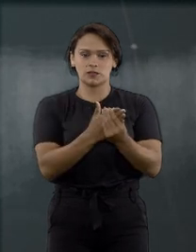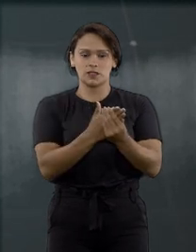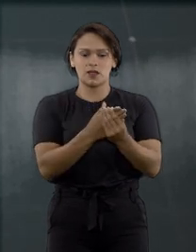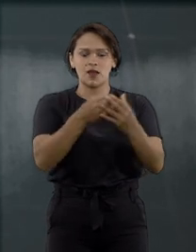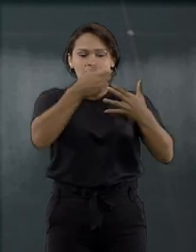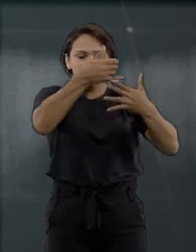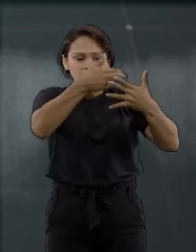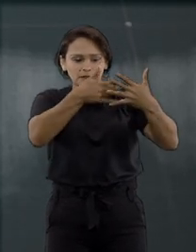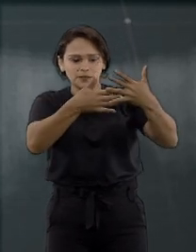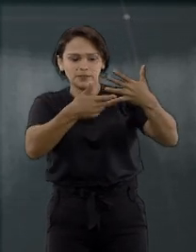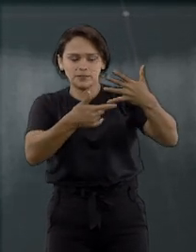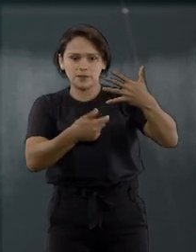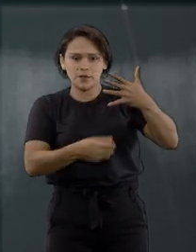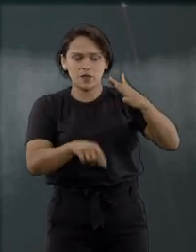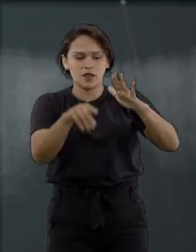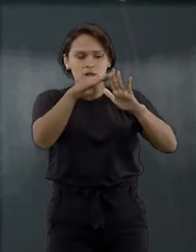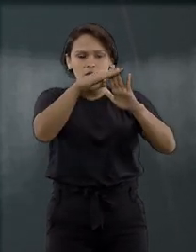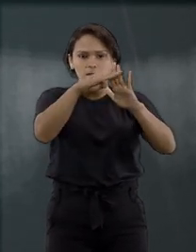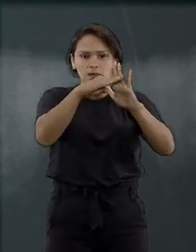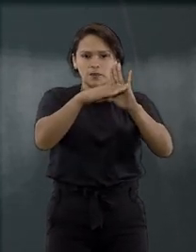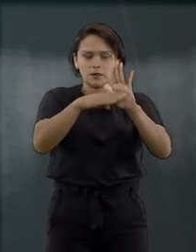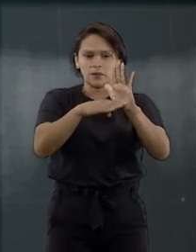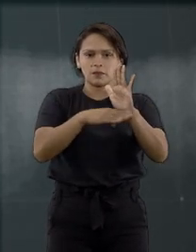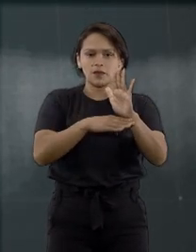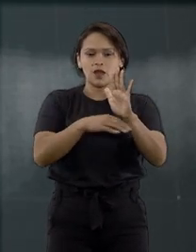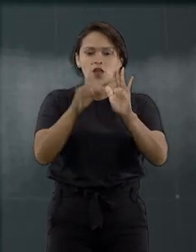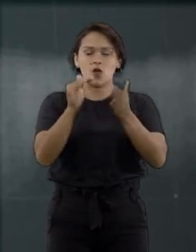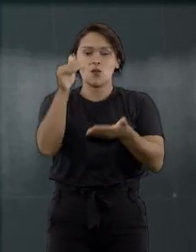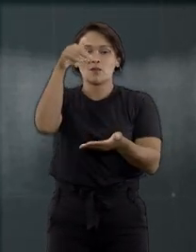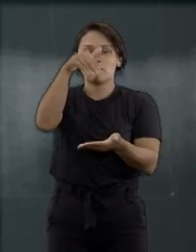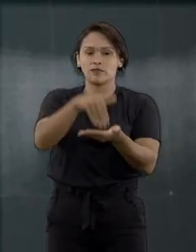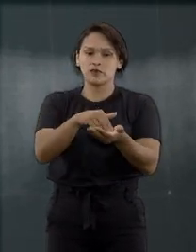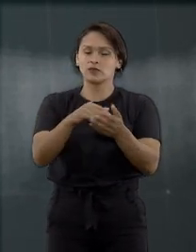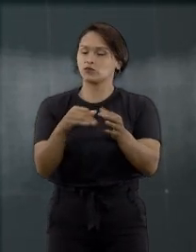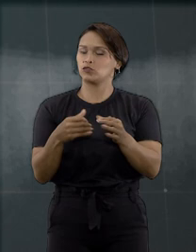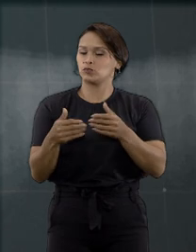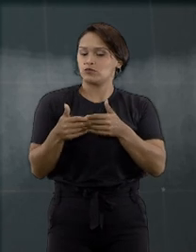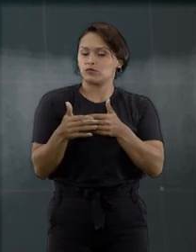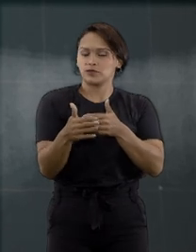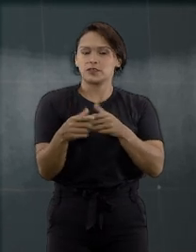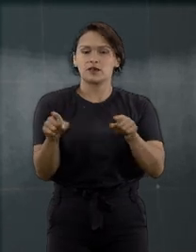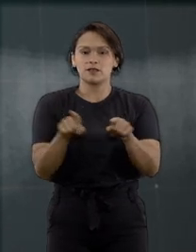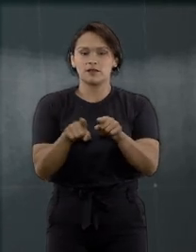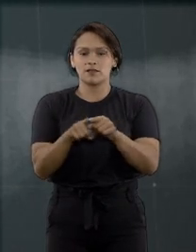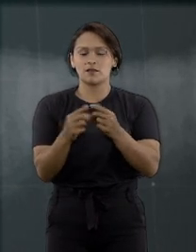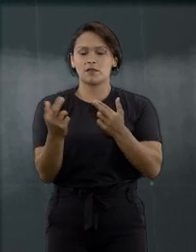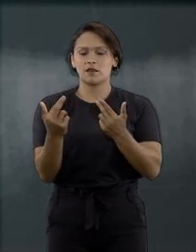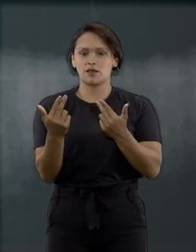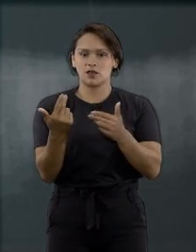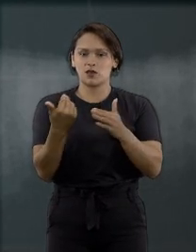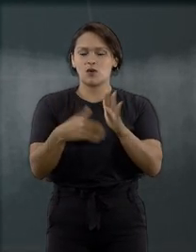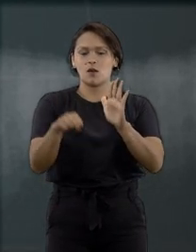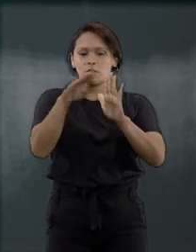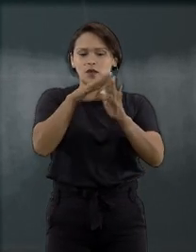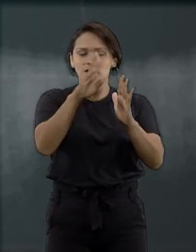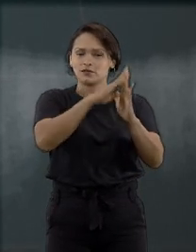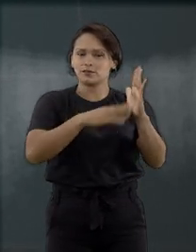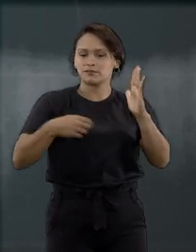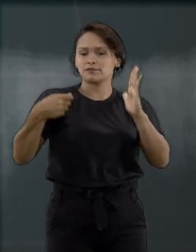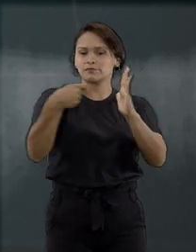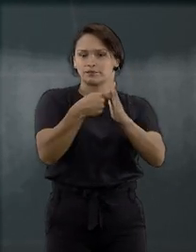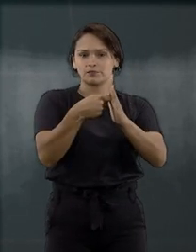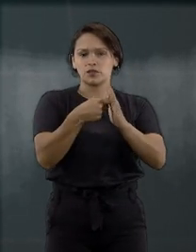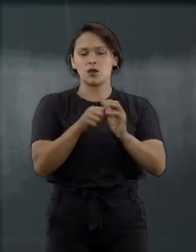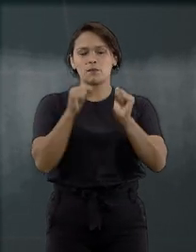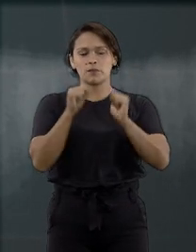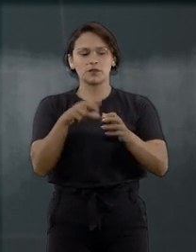de forma cronológica, considerando o último andamento. Da mesma maneira, no menu Minhas Petições, é possível visualizar